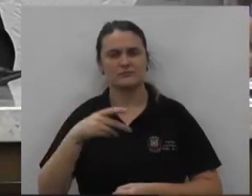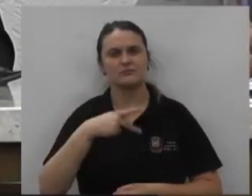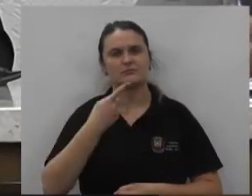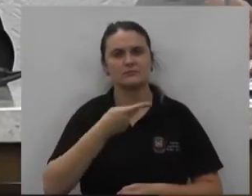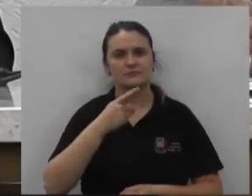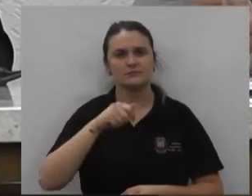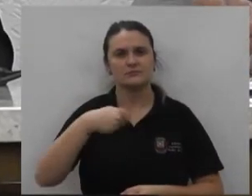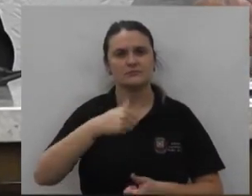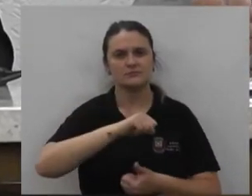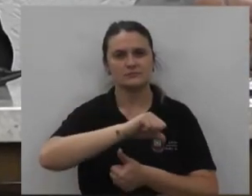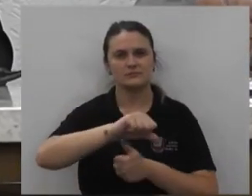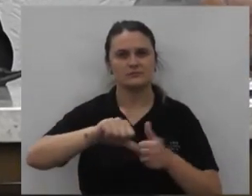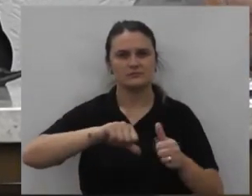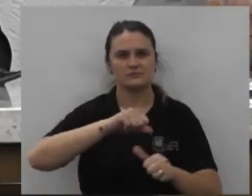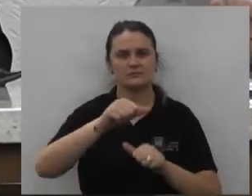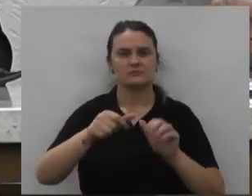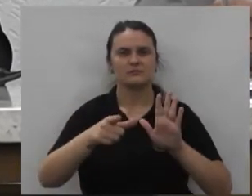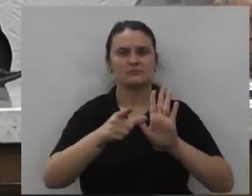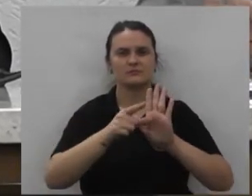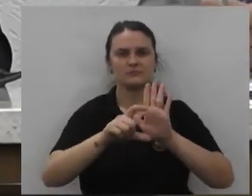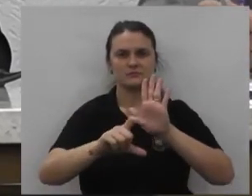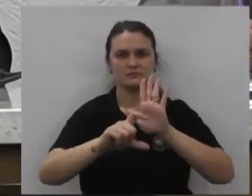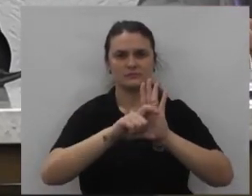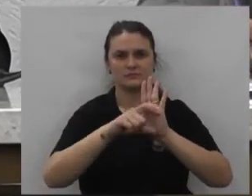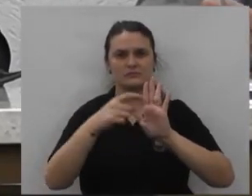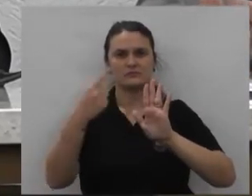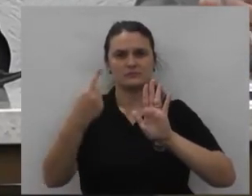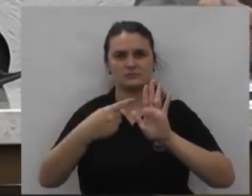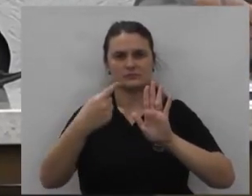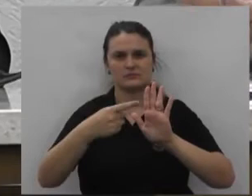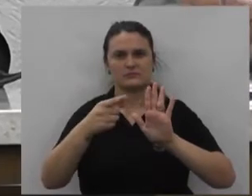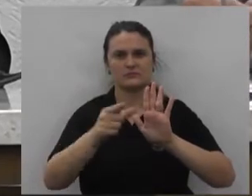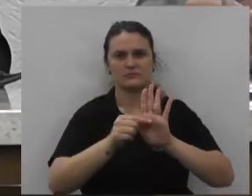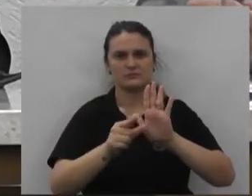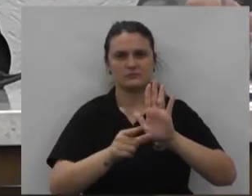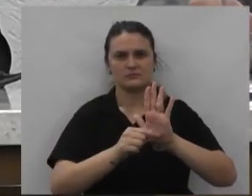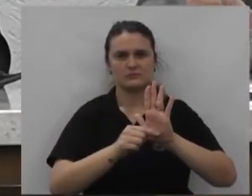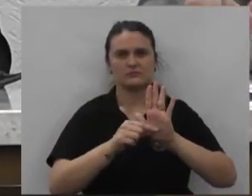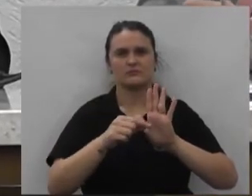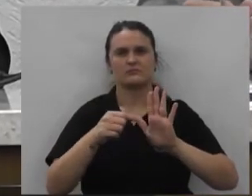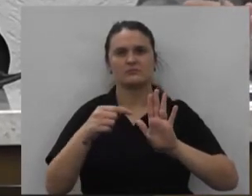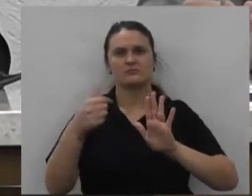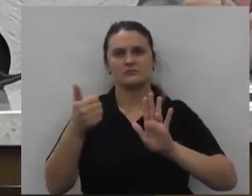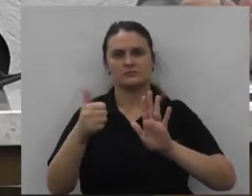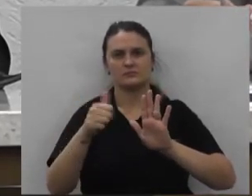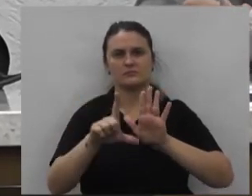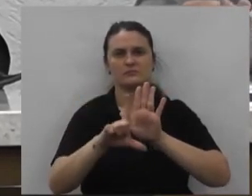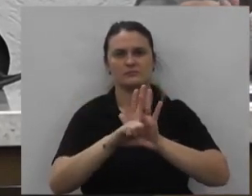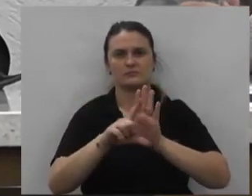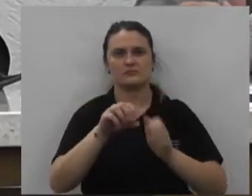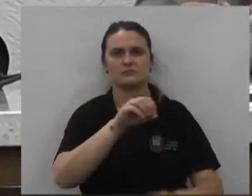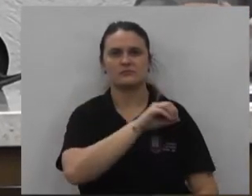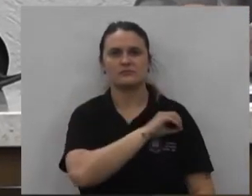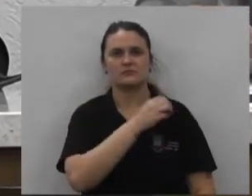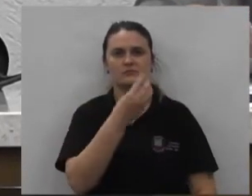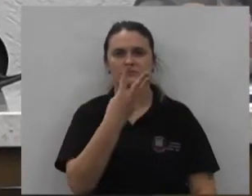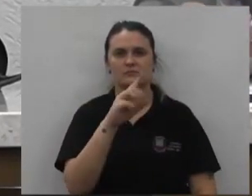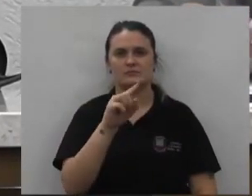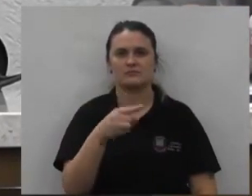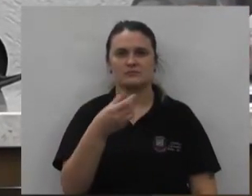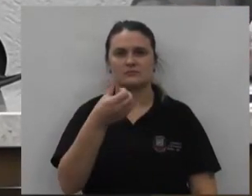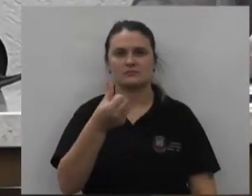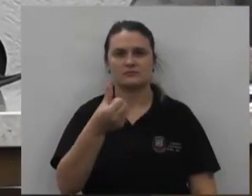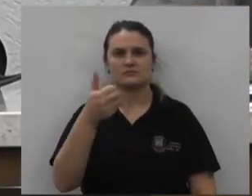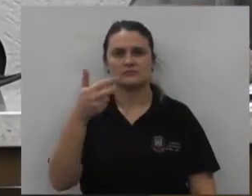dispõe sobre alteração do inciso 1 do artigo 11 da lei número 3